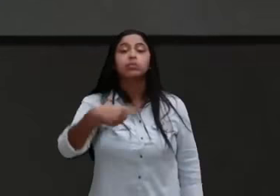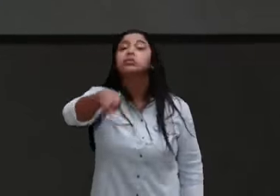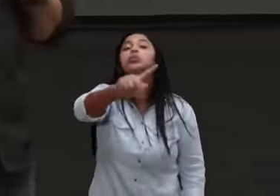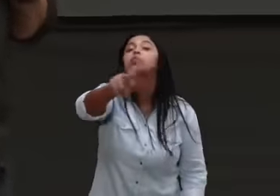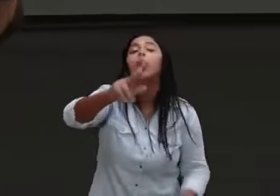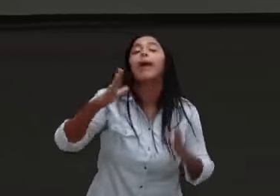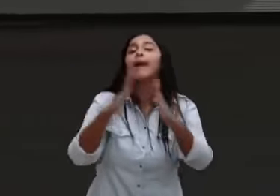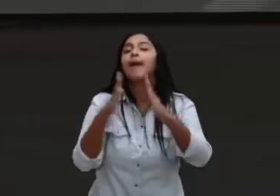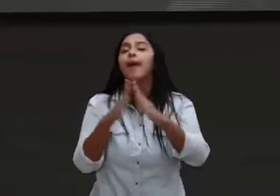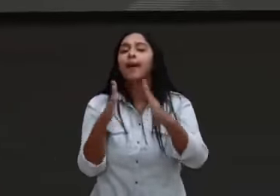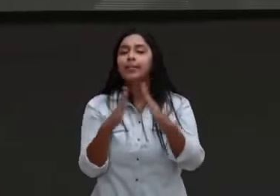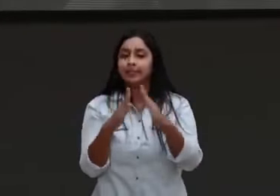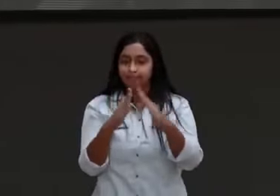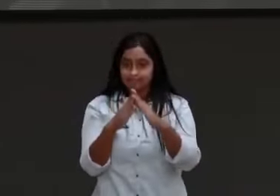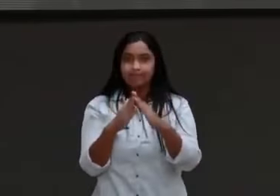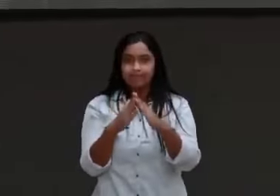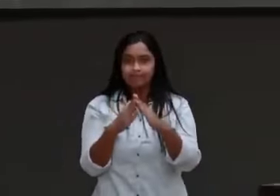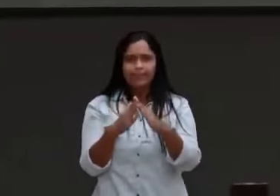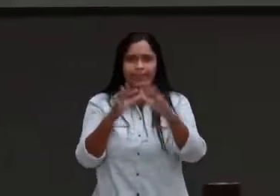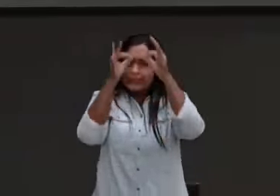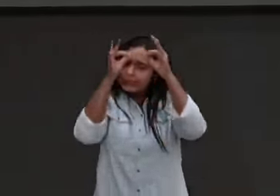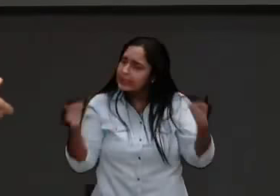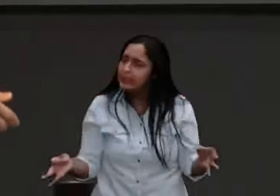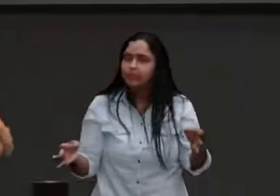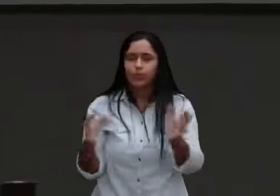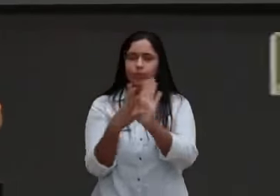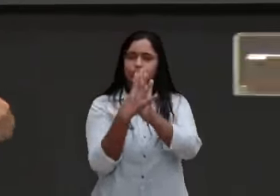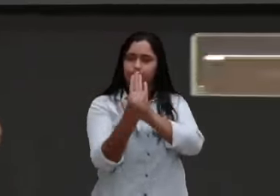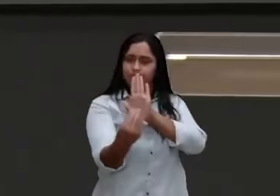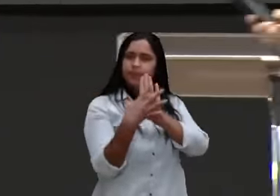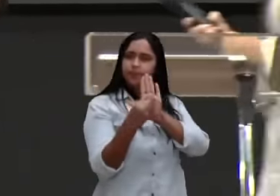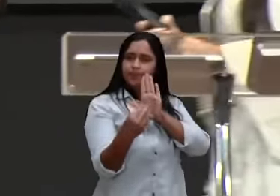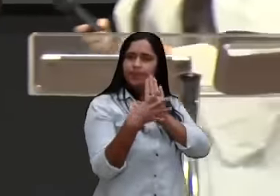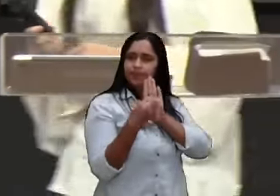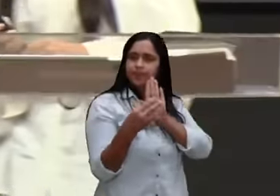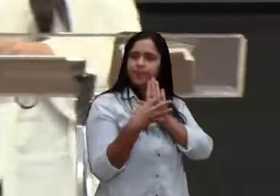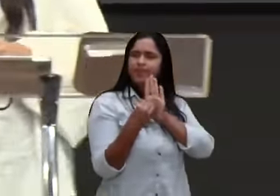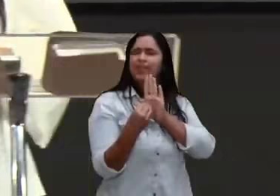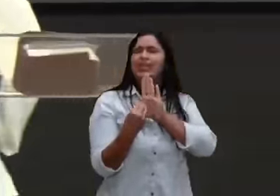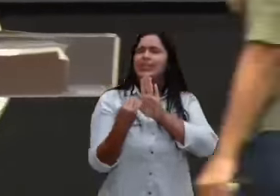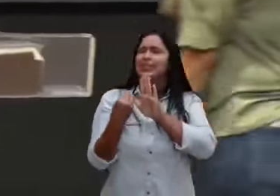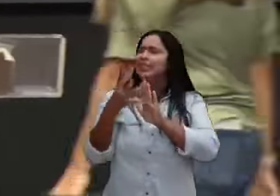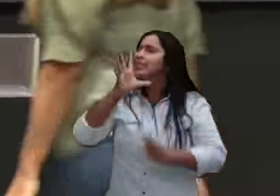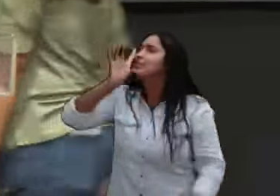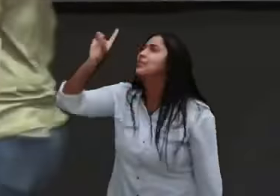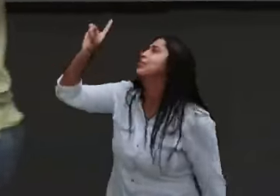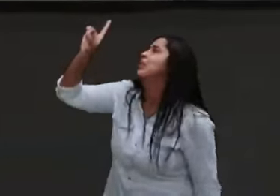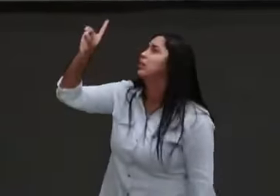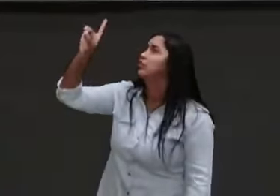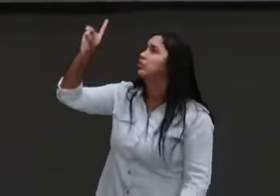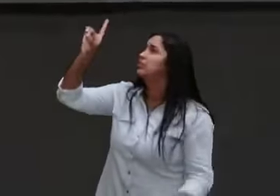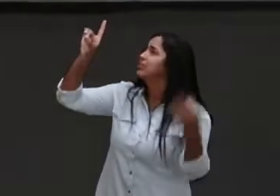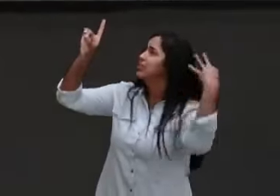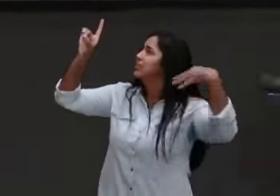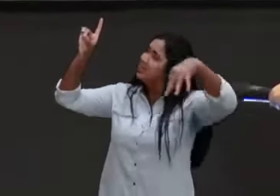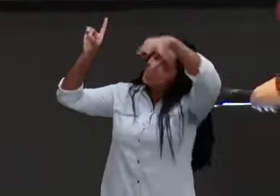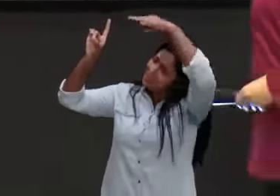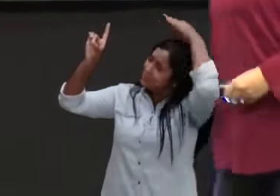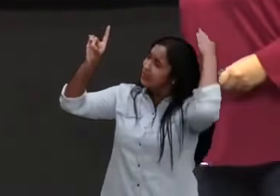diga assim, Santo Deus, tem misericórdia, minha vida, muda minha vida, Deus,